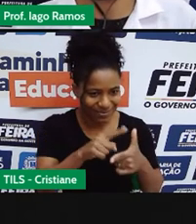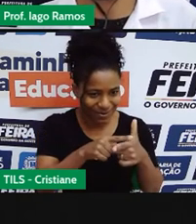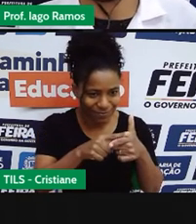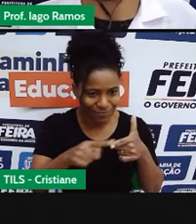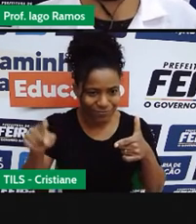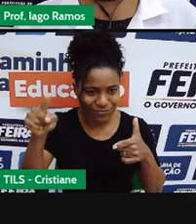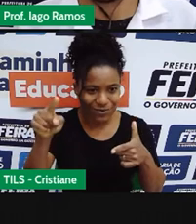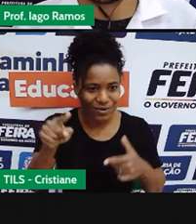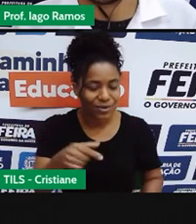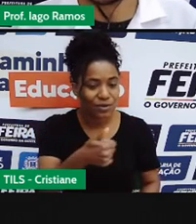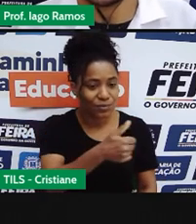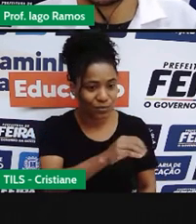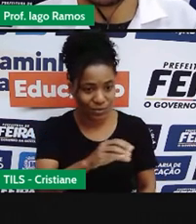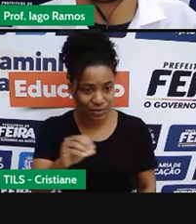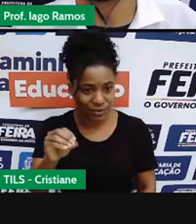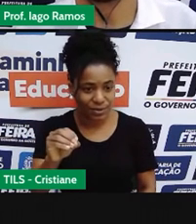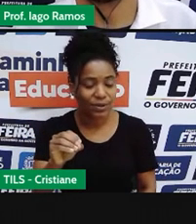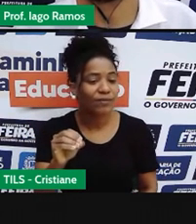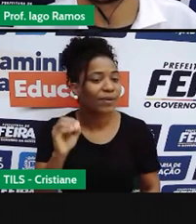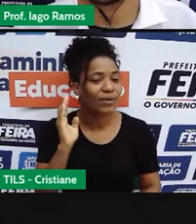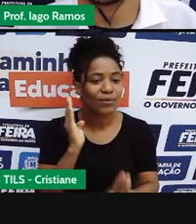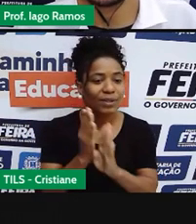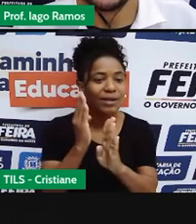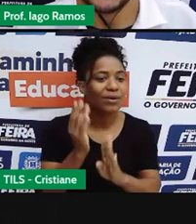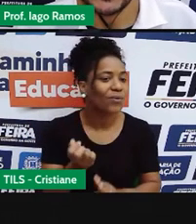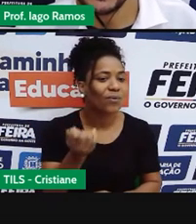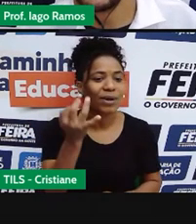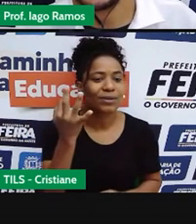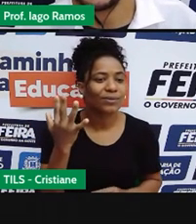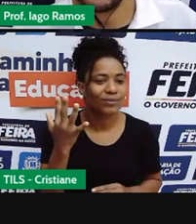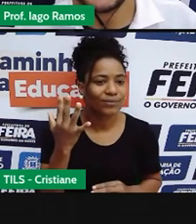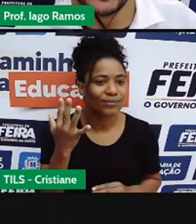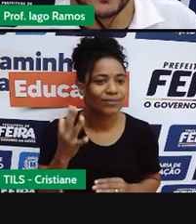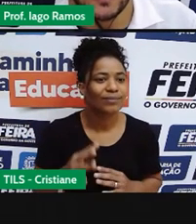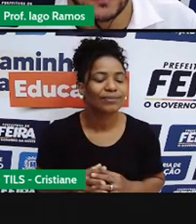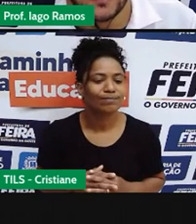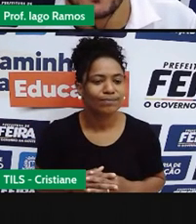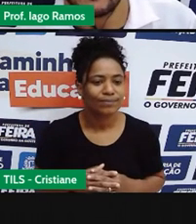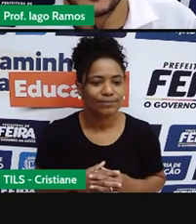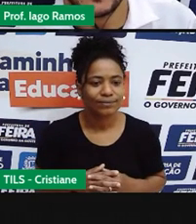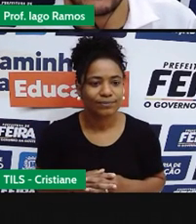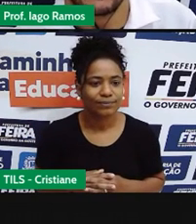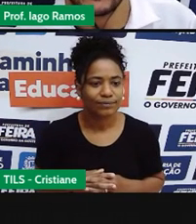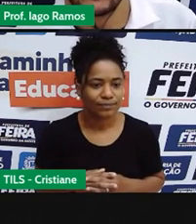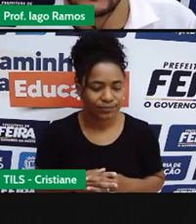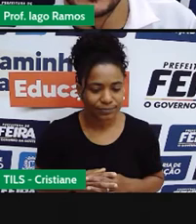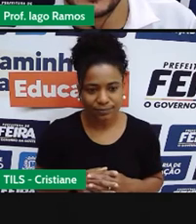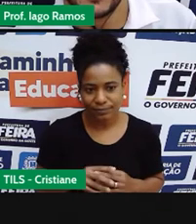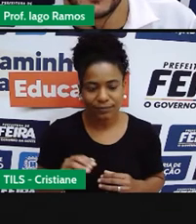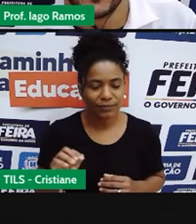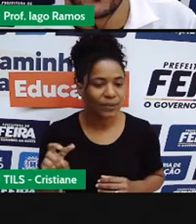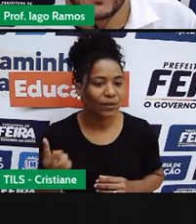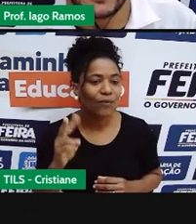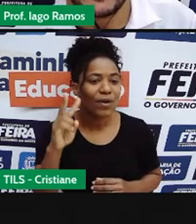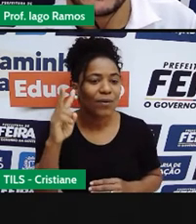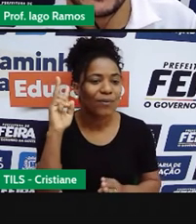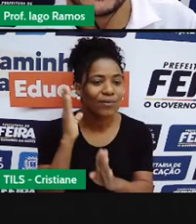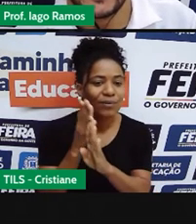gente fizer essa continha de 4.320 dividido por 100, vai dar um valor de